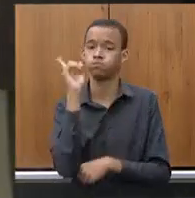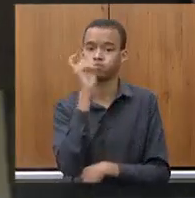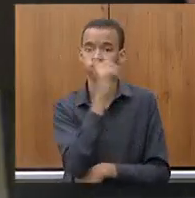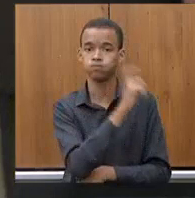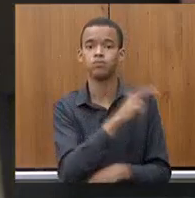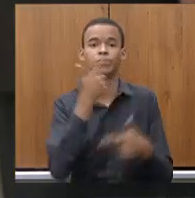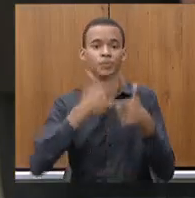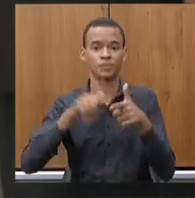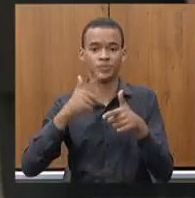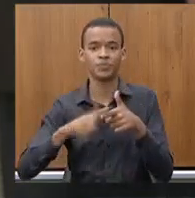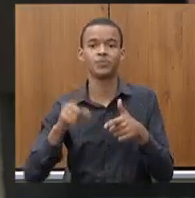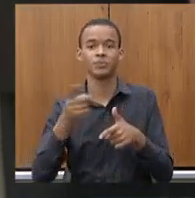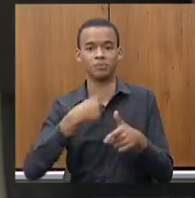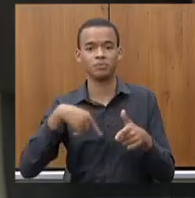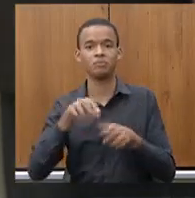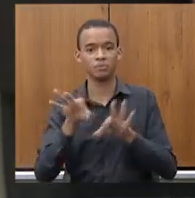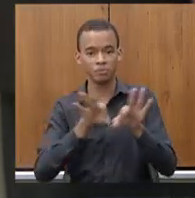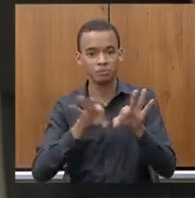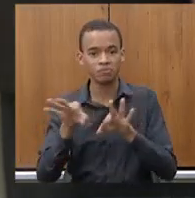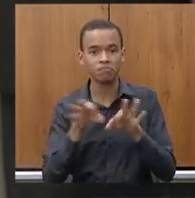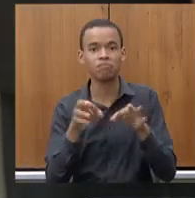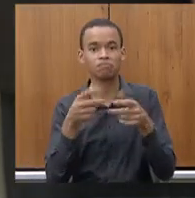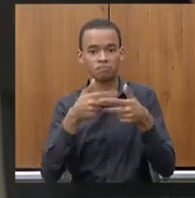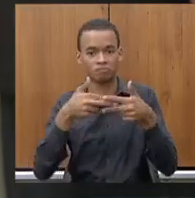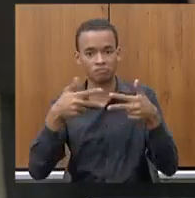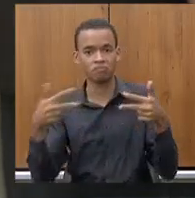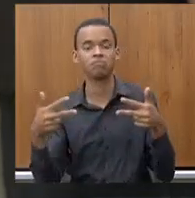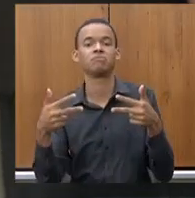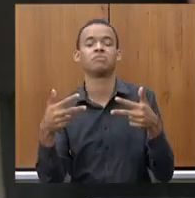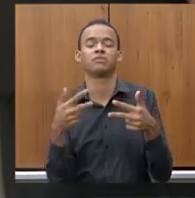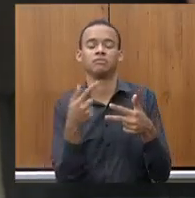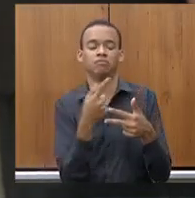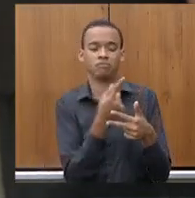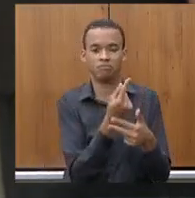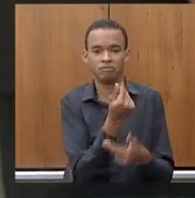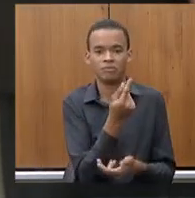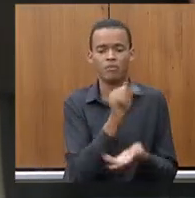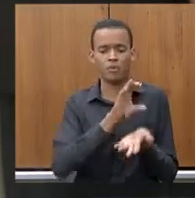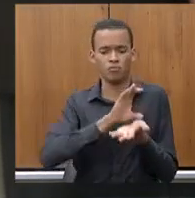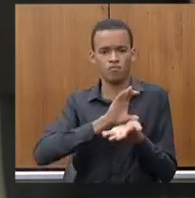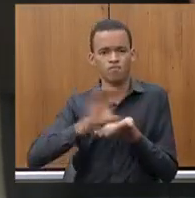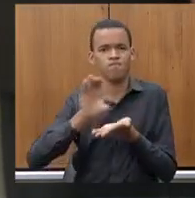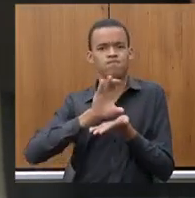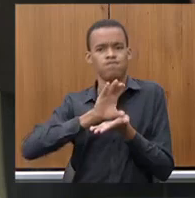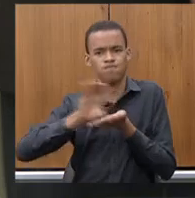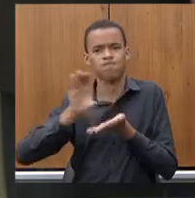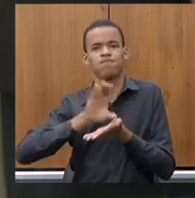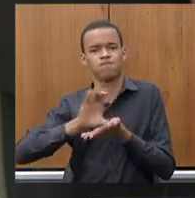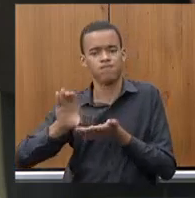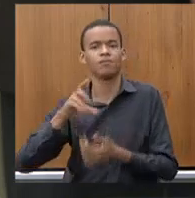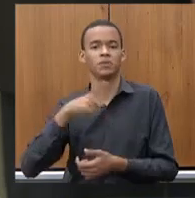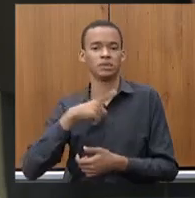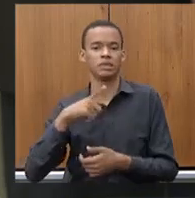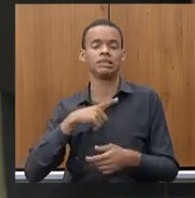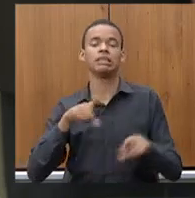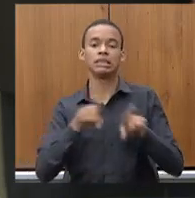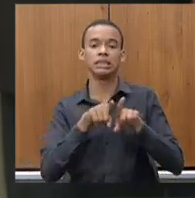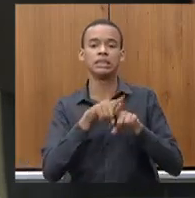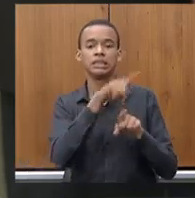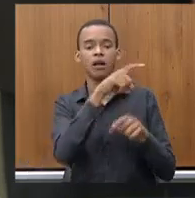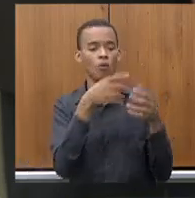bastante robustos, inclusive para a parceria com a UFMG